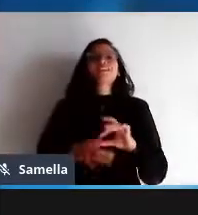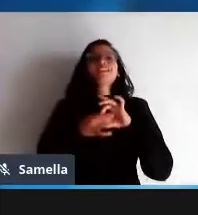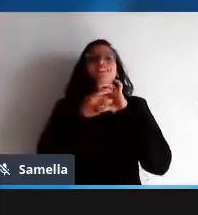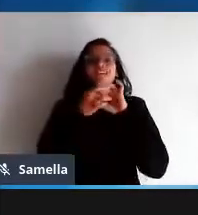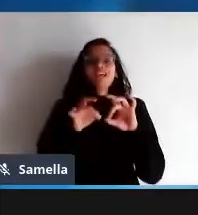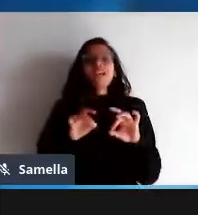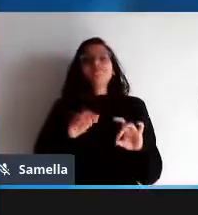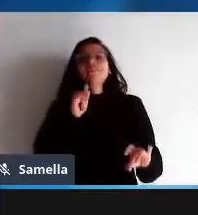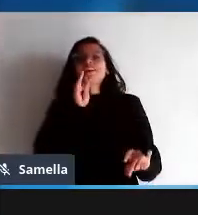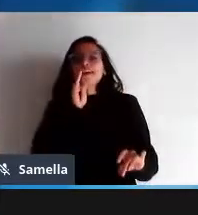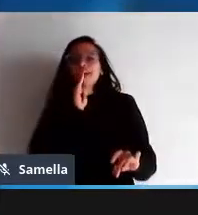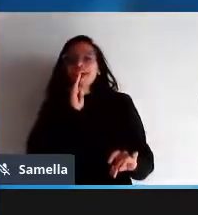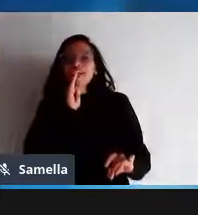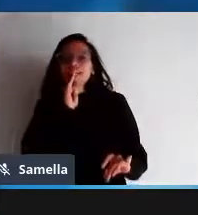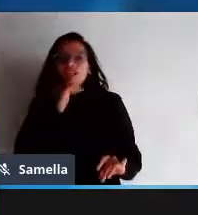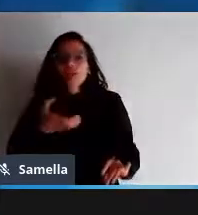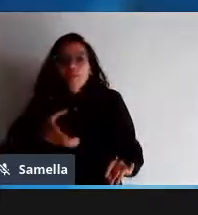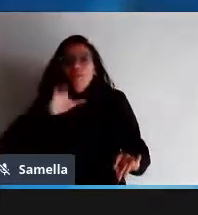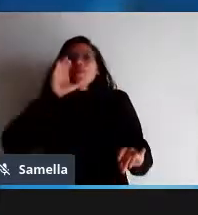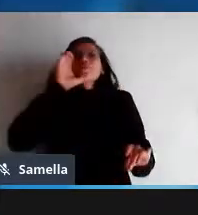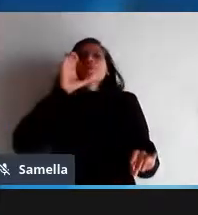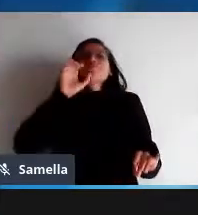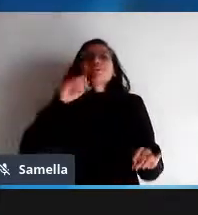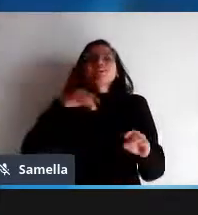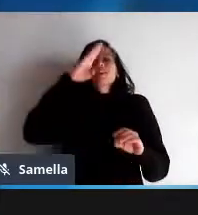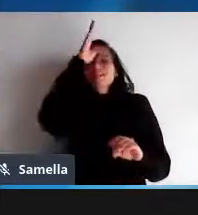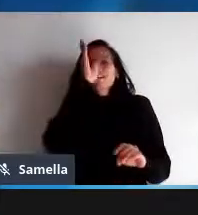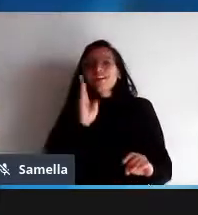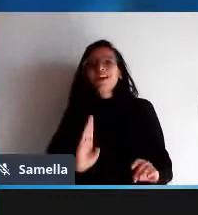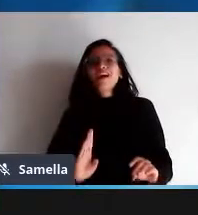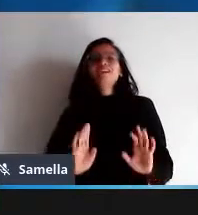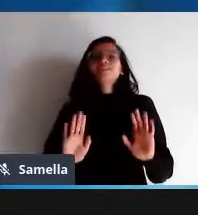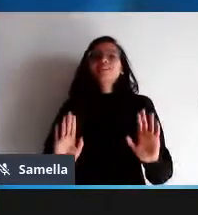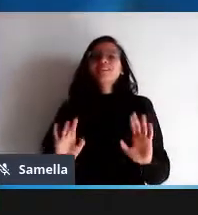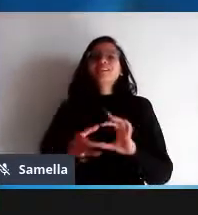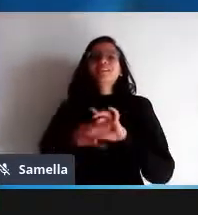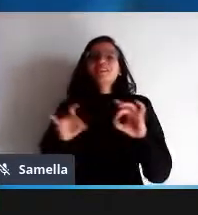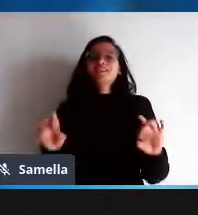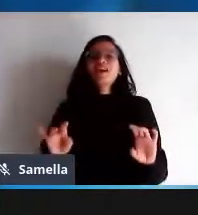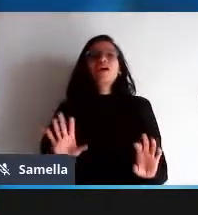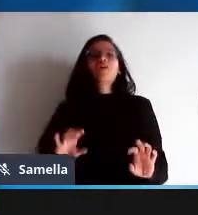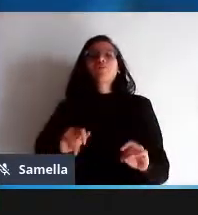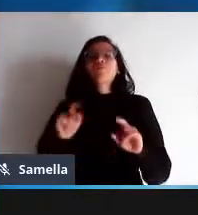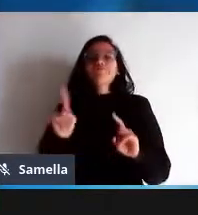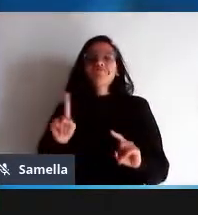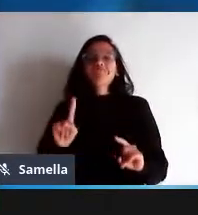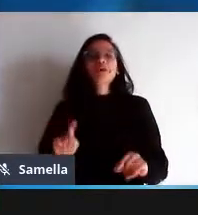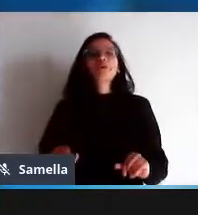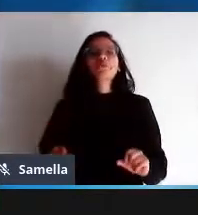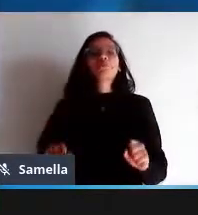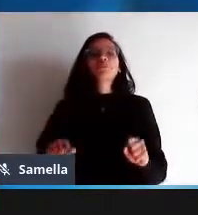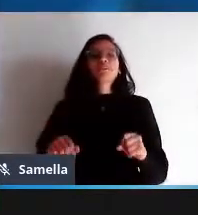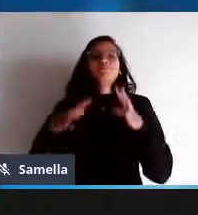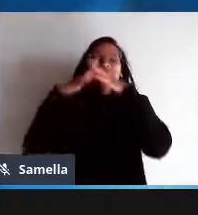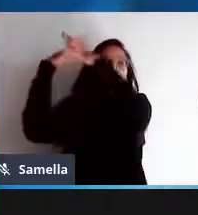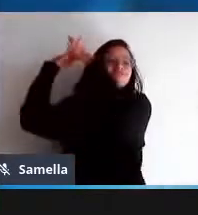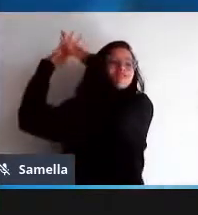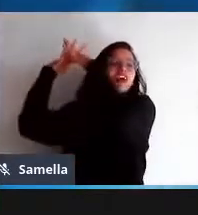que em inglês livre e grátis significam a mesma coisa e essa é a origem da confusão